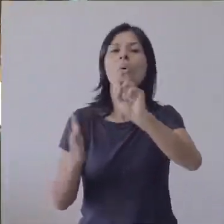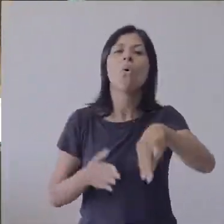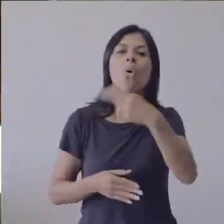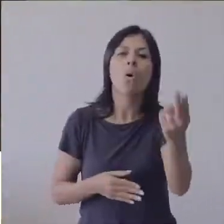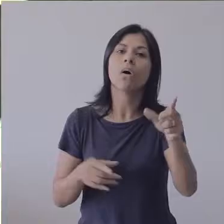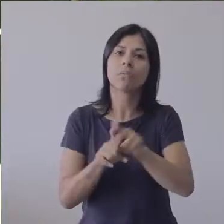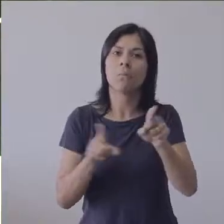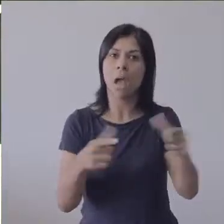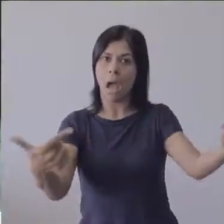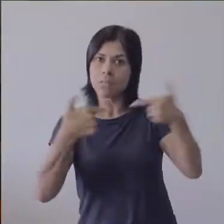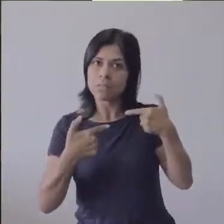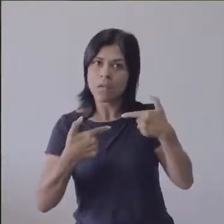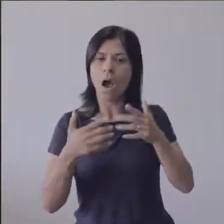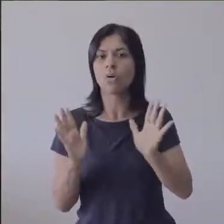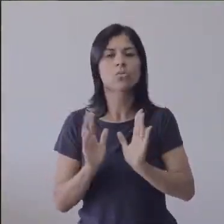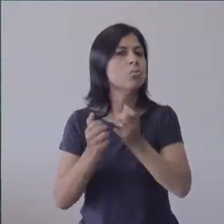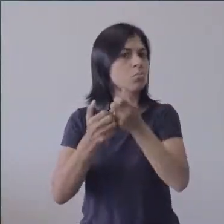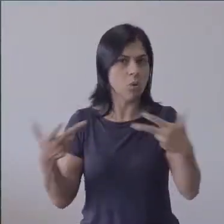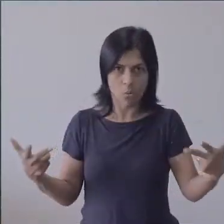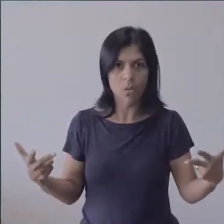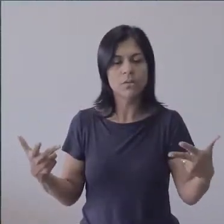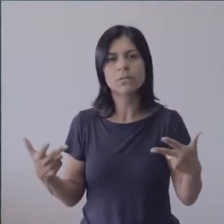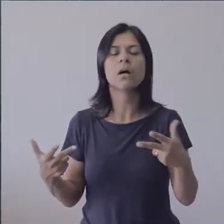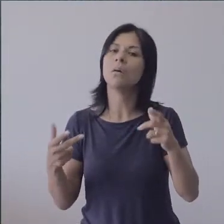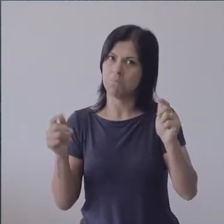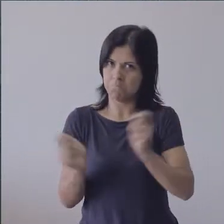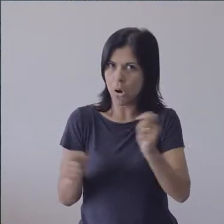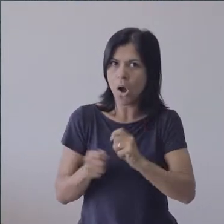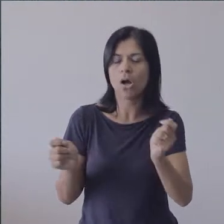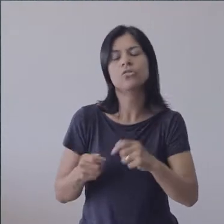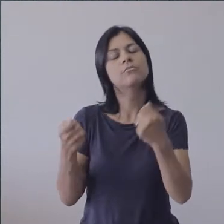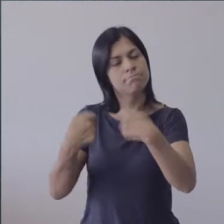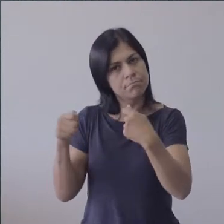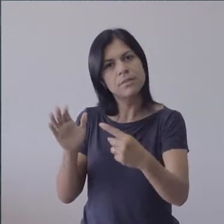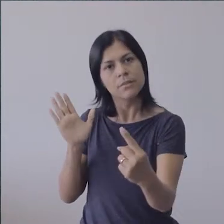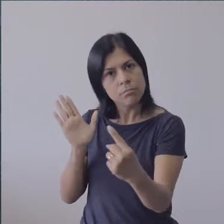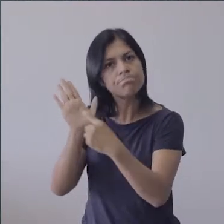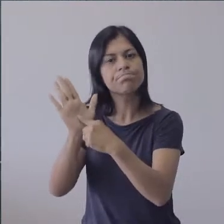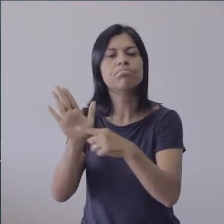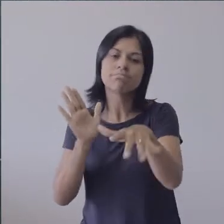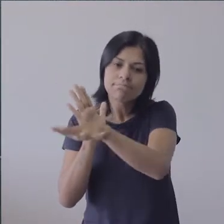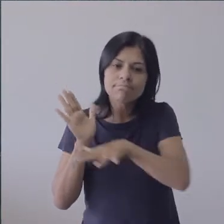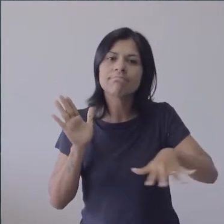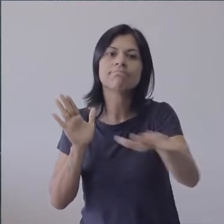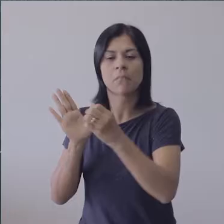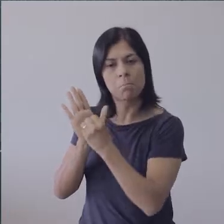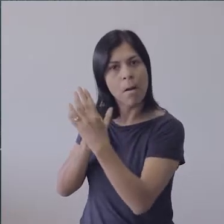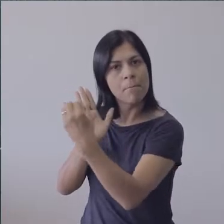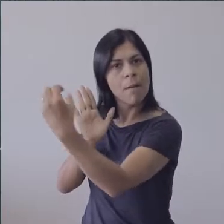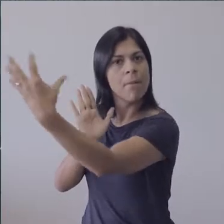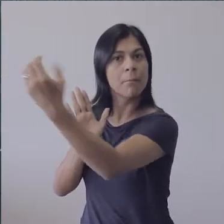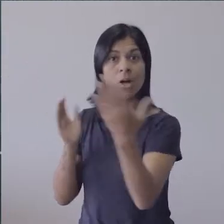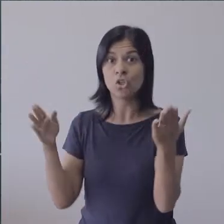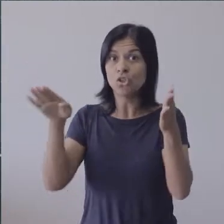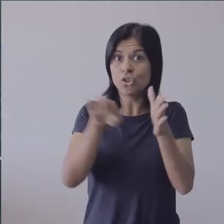algum assalto que pode estar em curso, ela pode estar sendo vítima de assalto, na imidência de... Ela emitindo um alerta, a